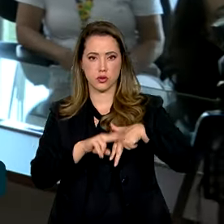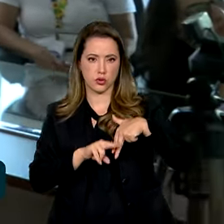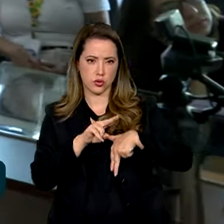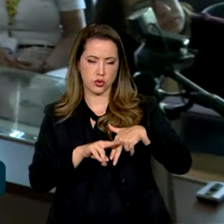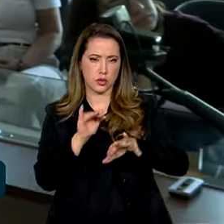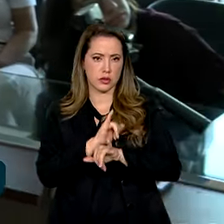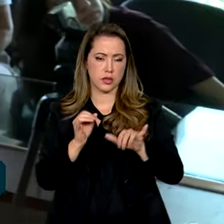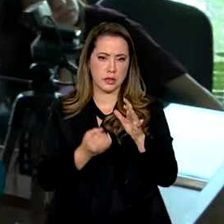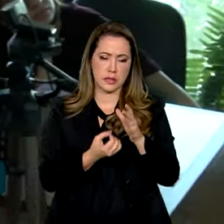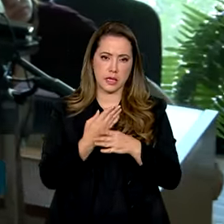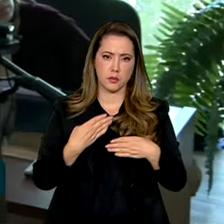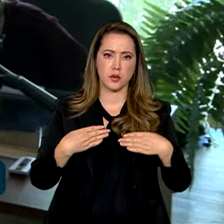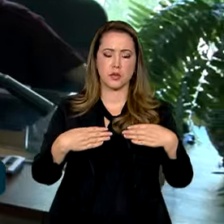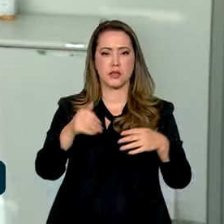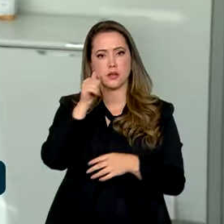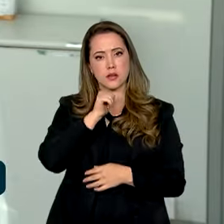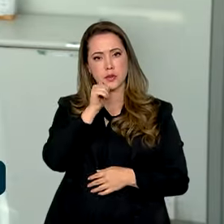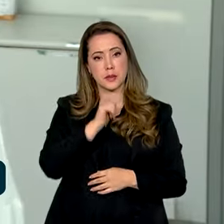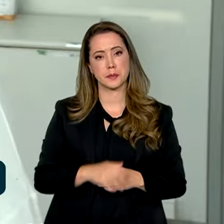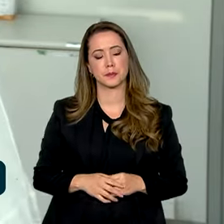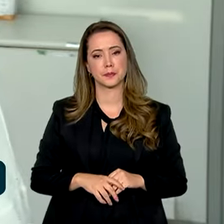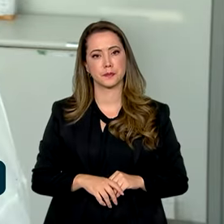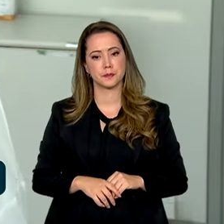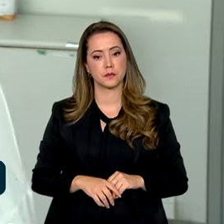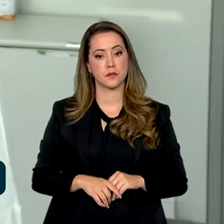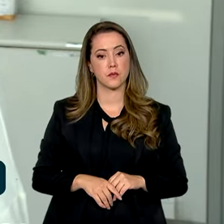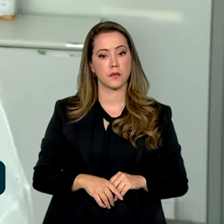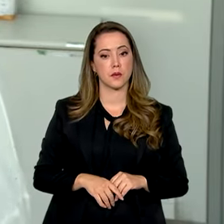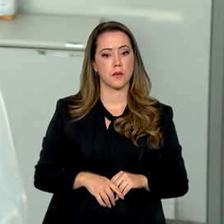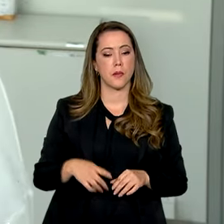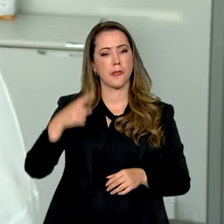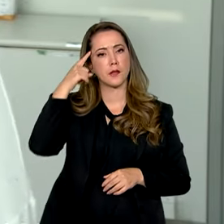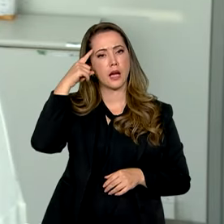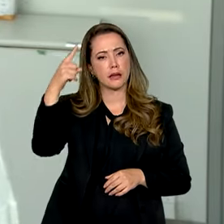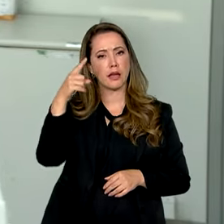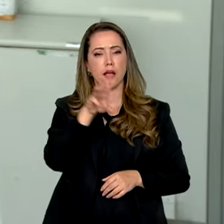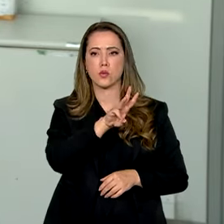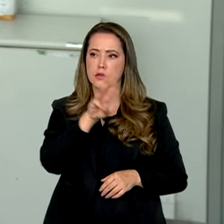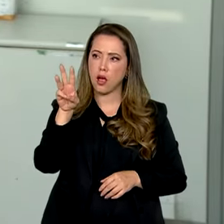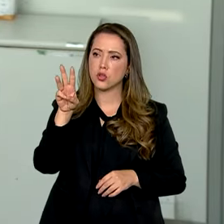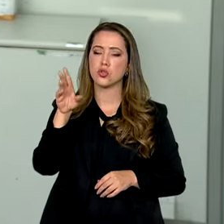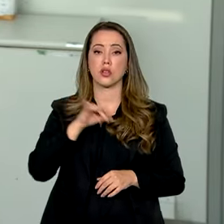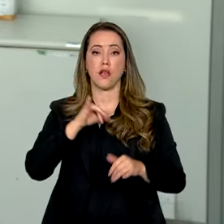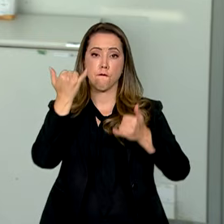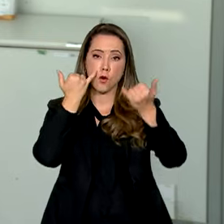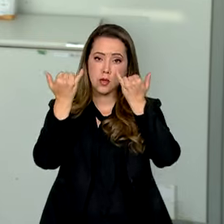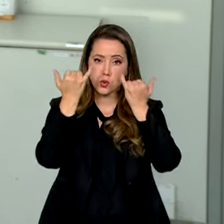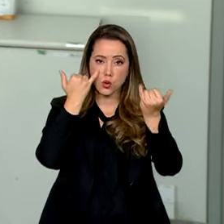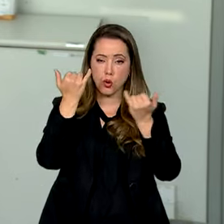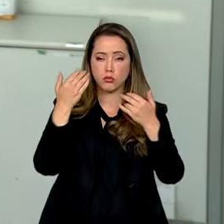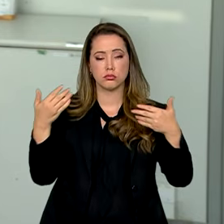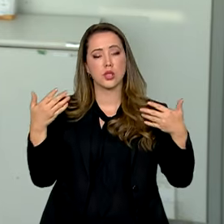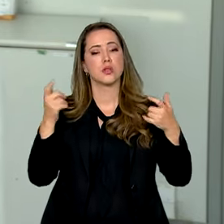lançado pelo Ministério das Mulheres. A ideia é que os dados sejam todos, eles todos se conversam, né? Os dados que a gente produz aqui transversalmente de